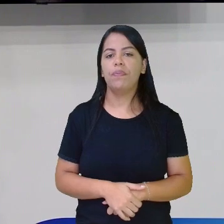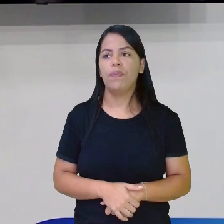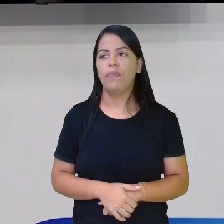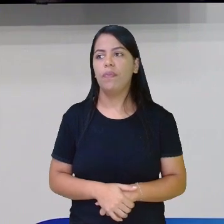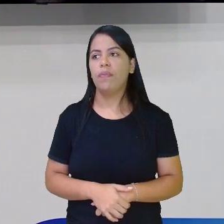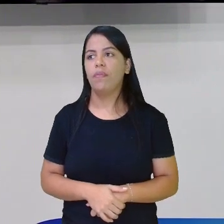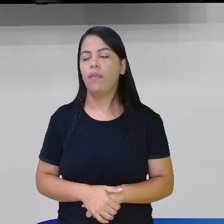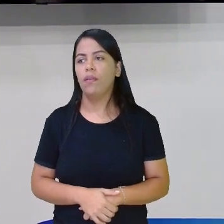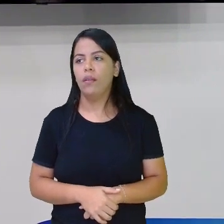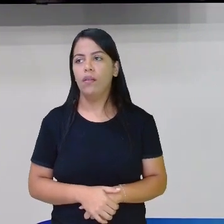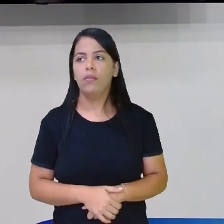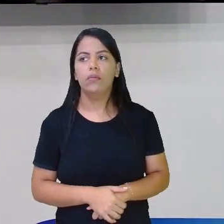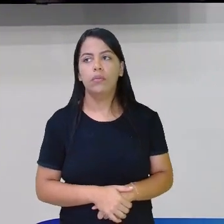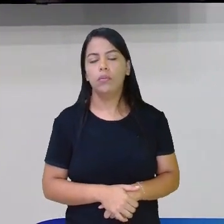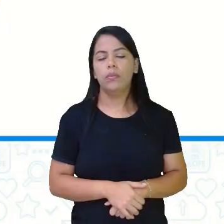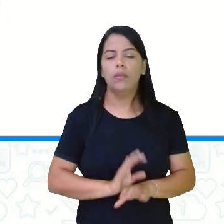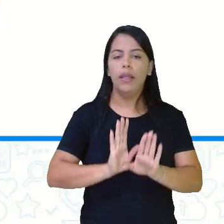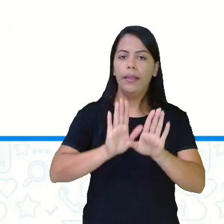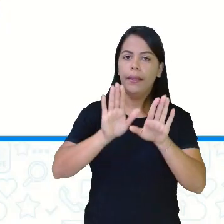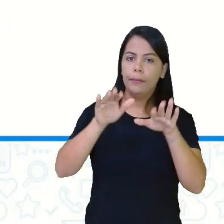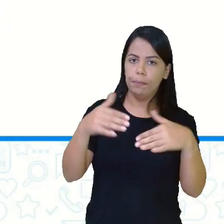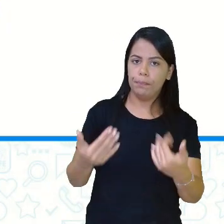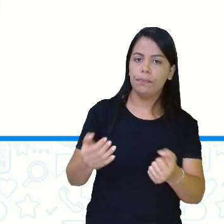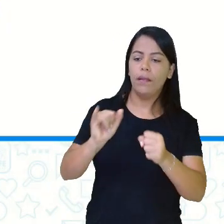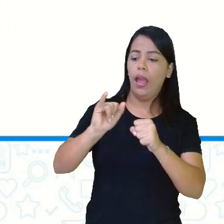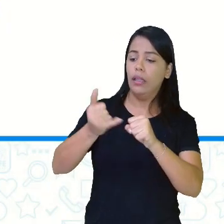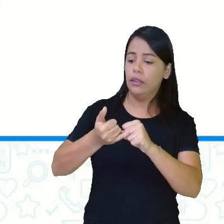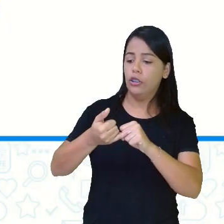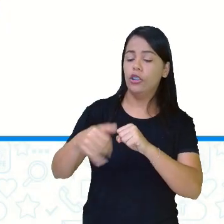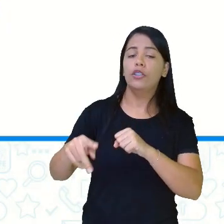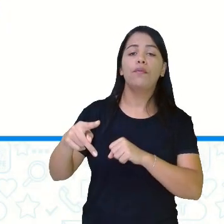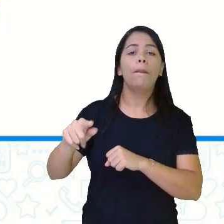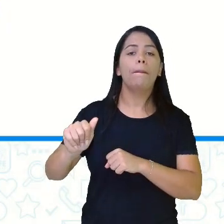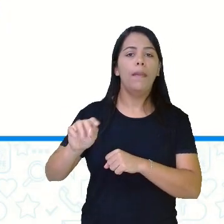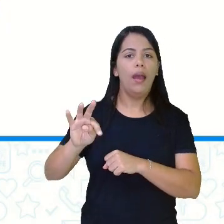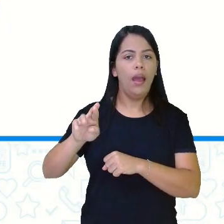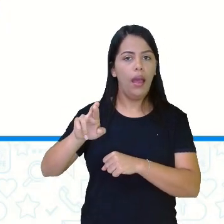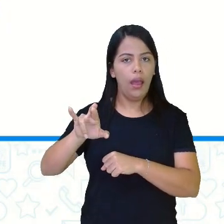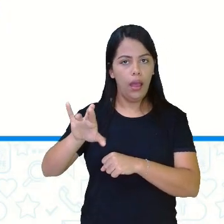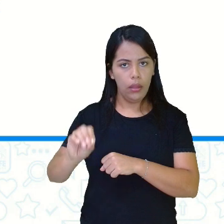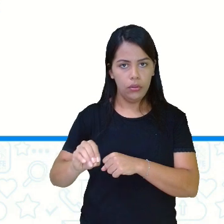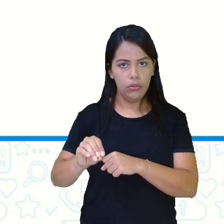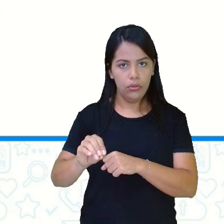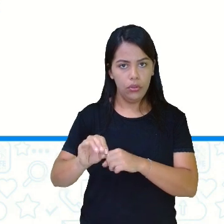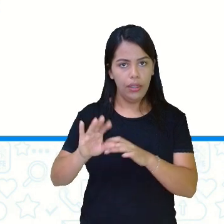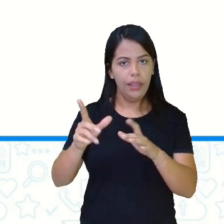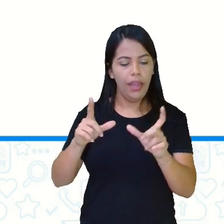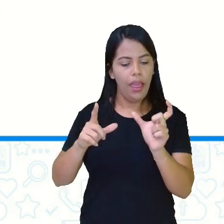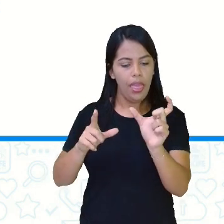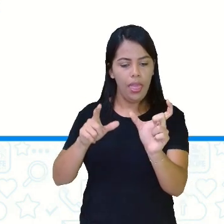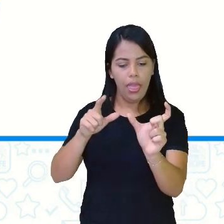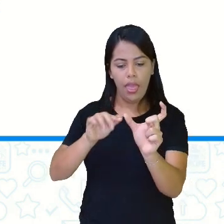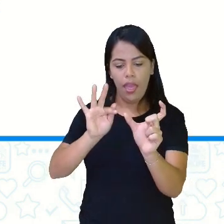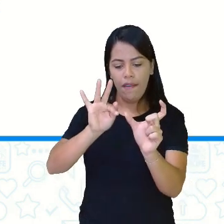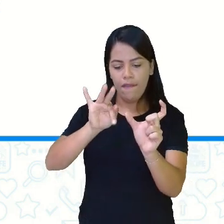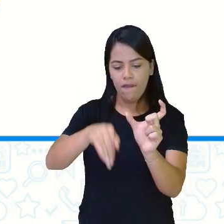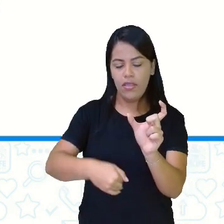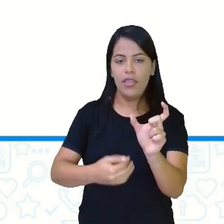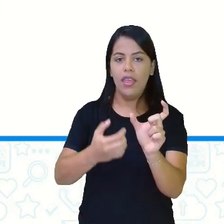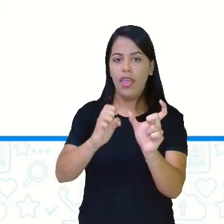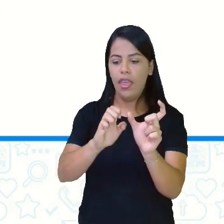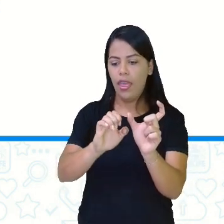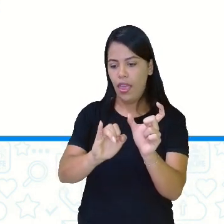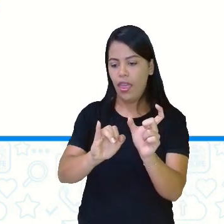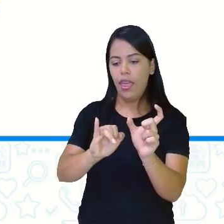Os adjetivos pátrios, terminado em ex, fazem